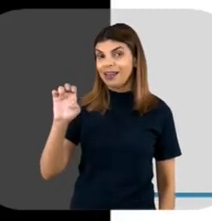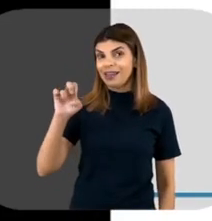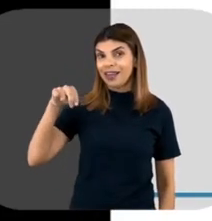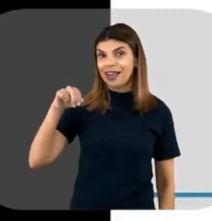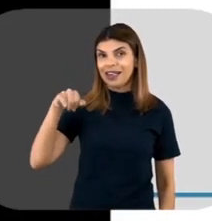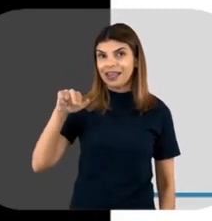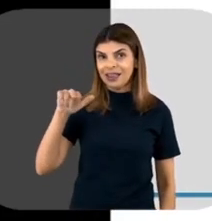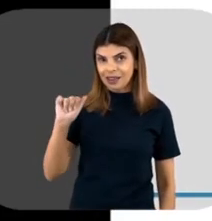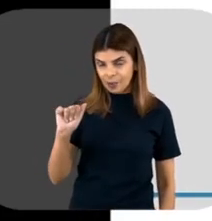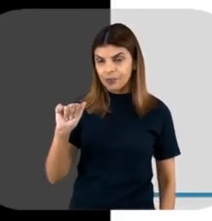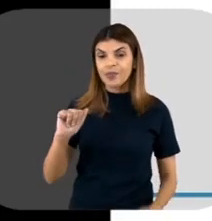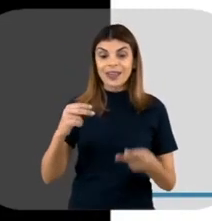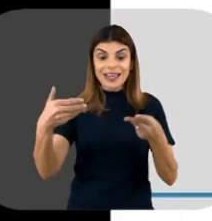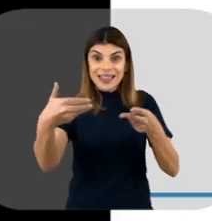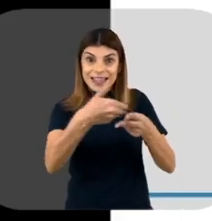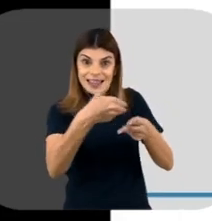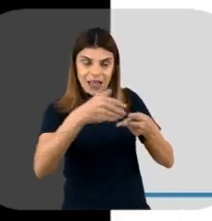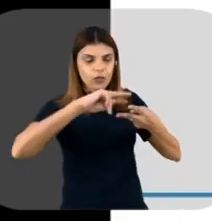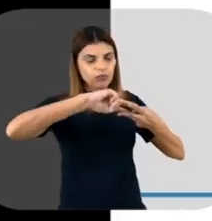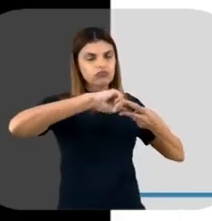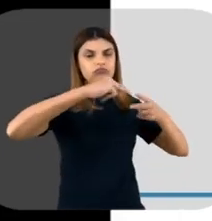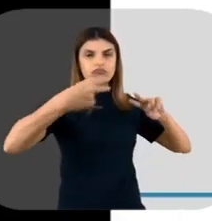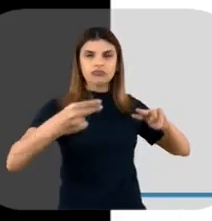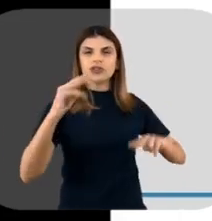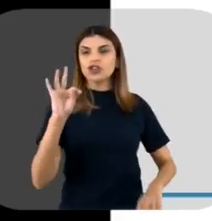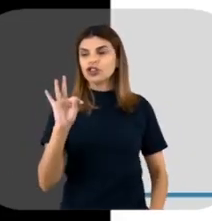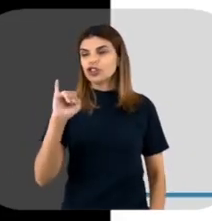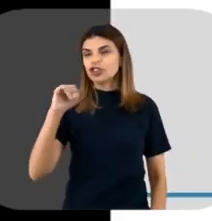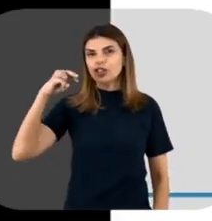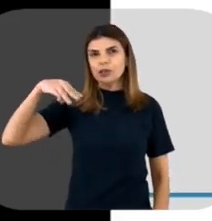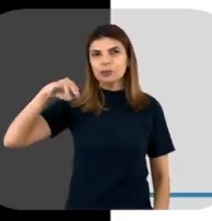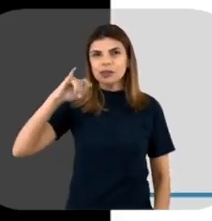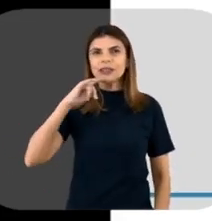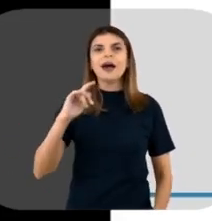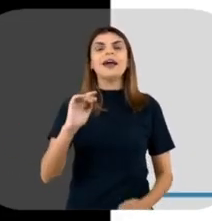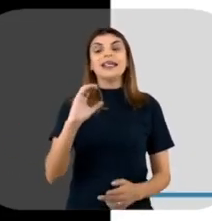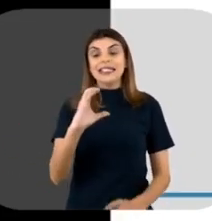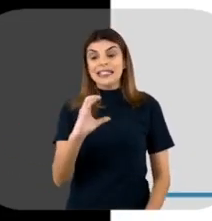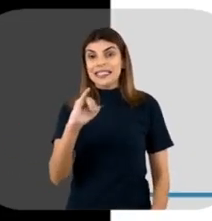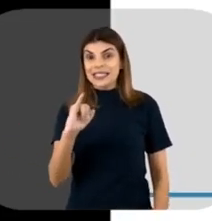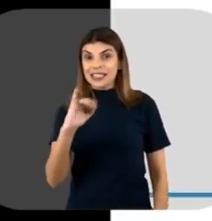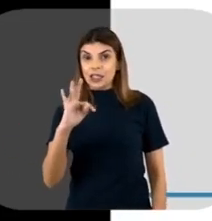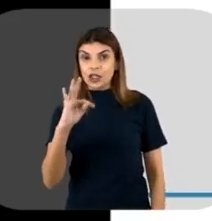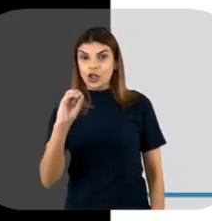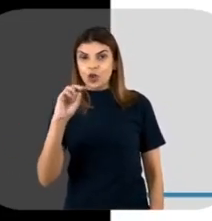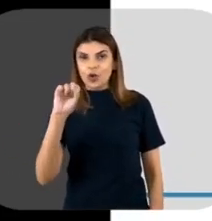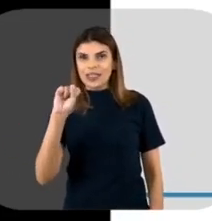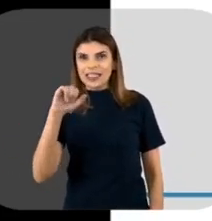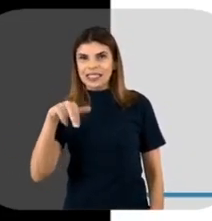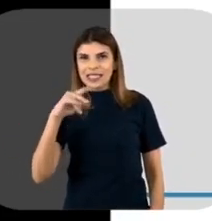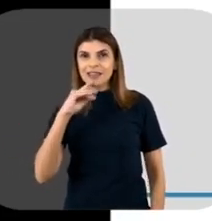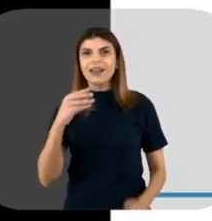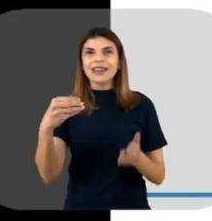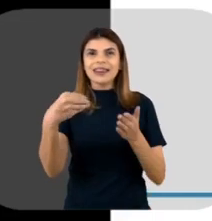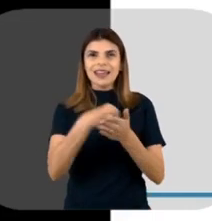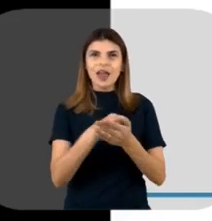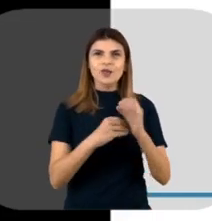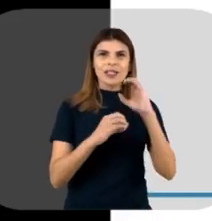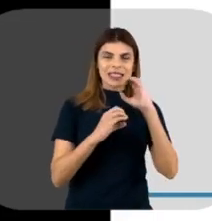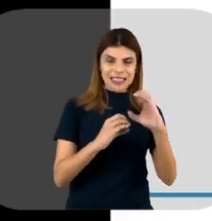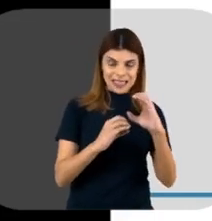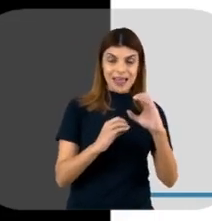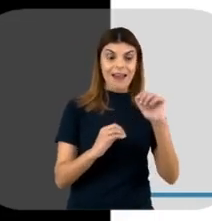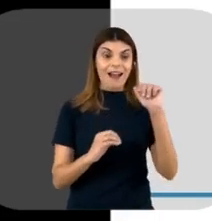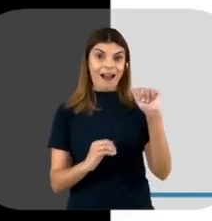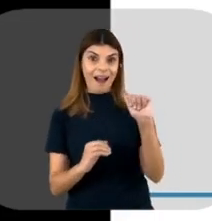Voltadas para a parte interna desse arcabouço, citosina e guanina, né? Também voltadas para a parte interna, sendo que